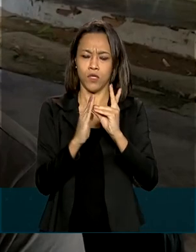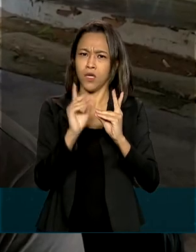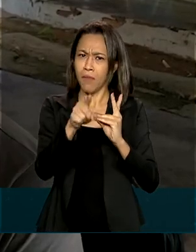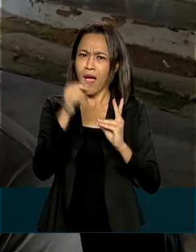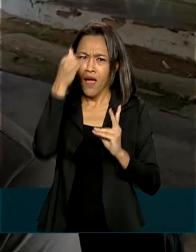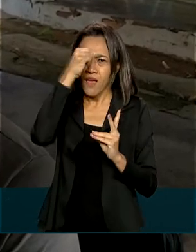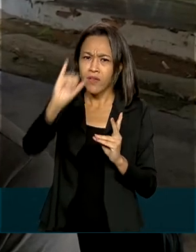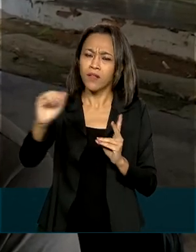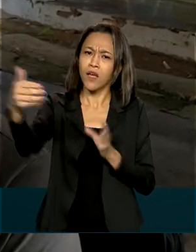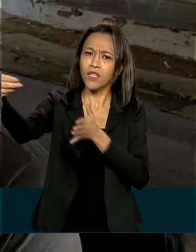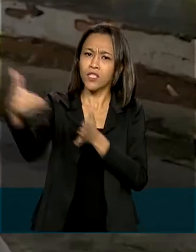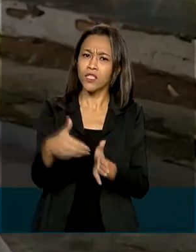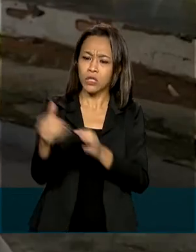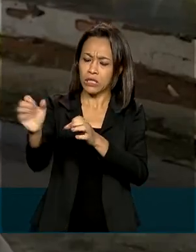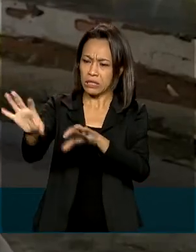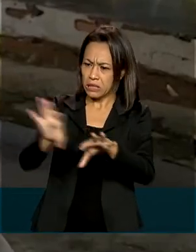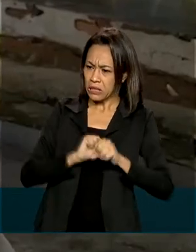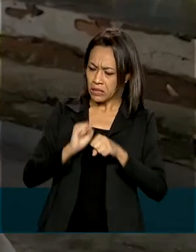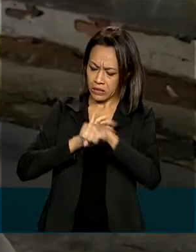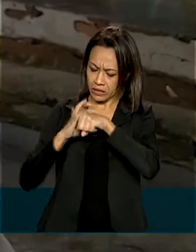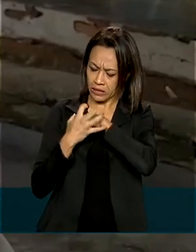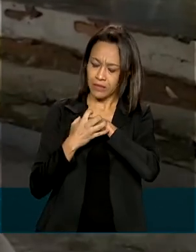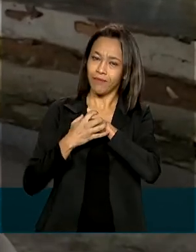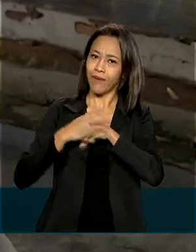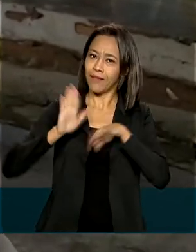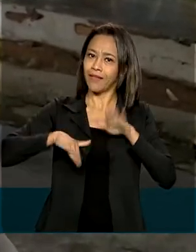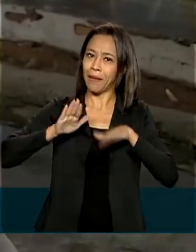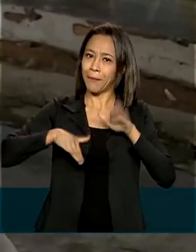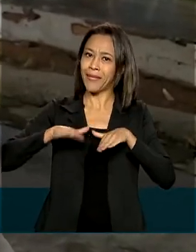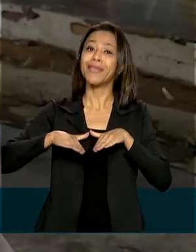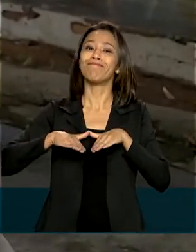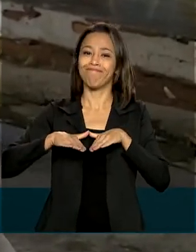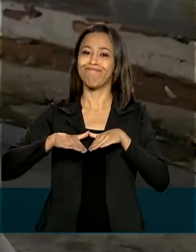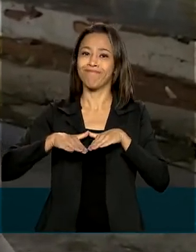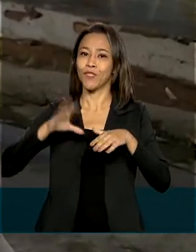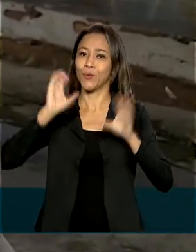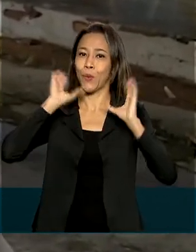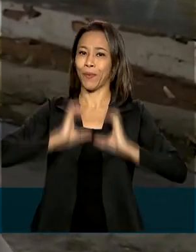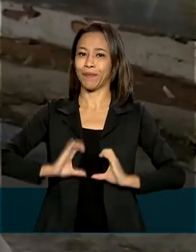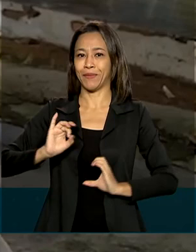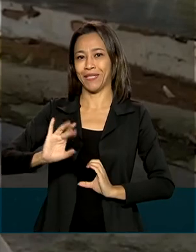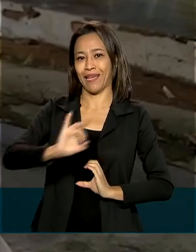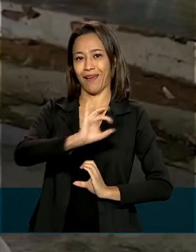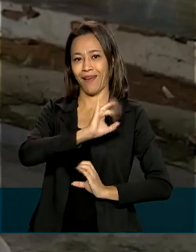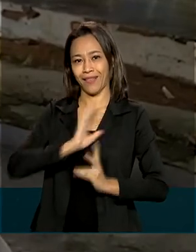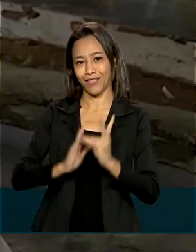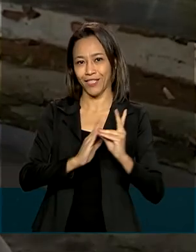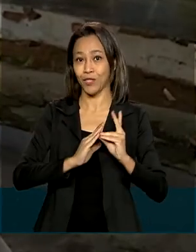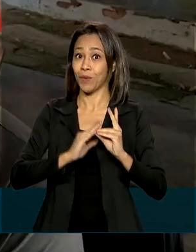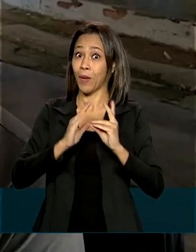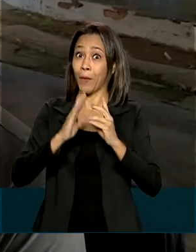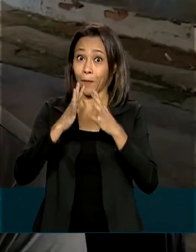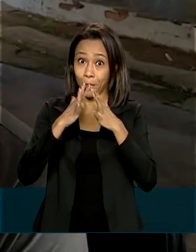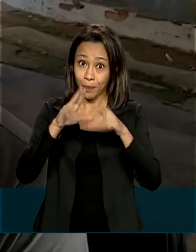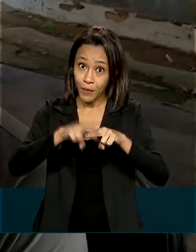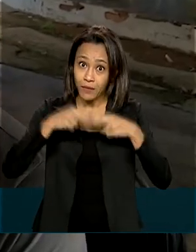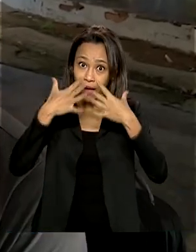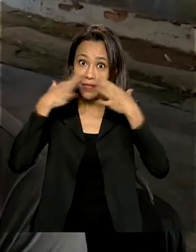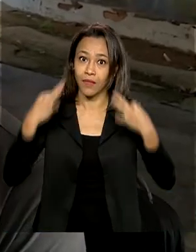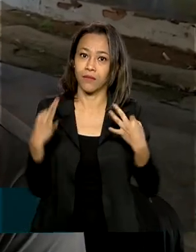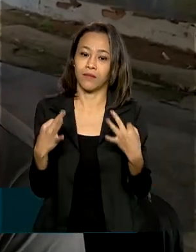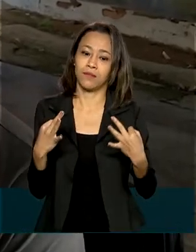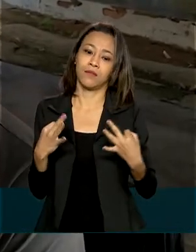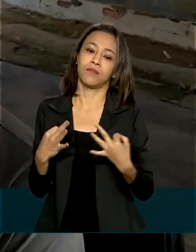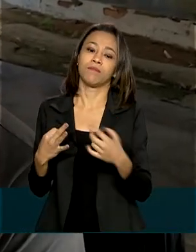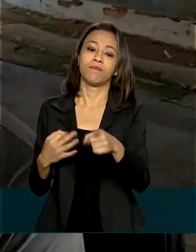da Covid-19 nas aldeias depende da atitude de cada um. Por isso, fez uma alerta. Vocês aí,